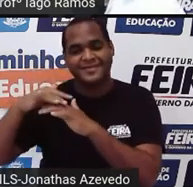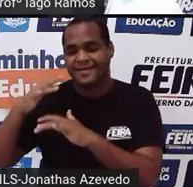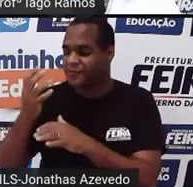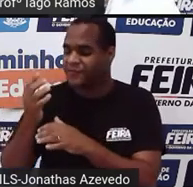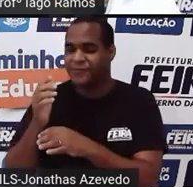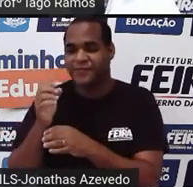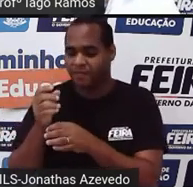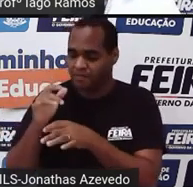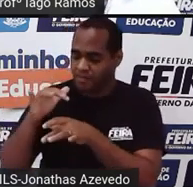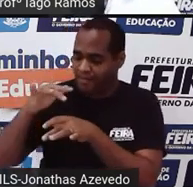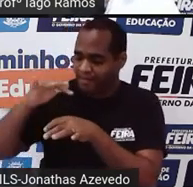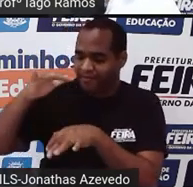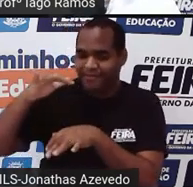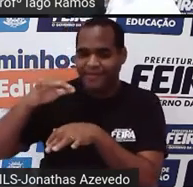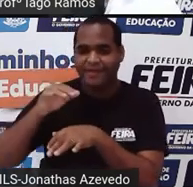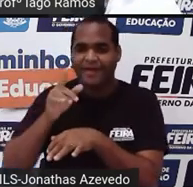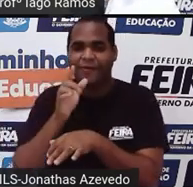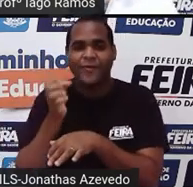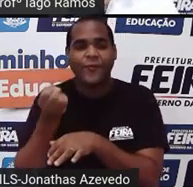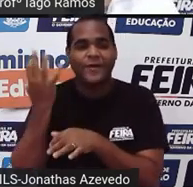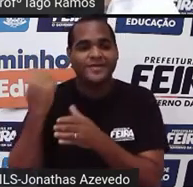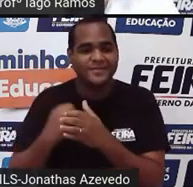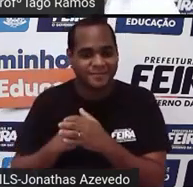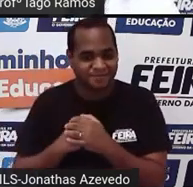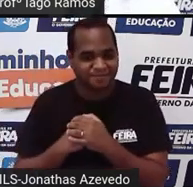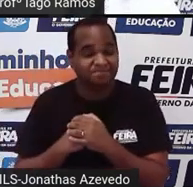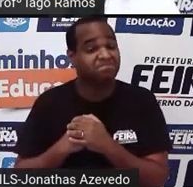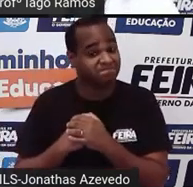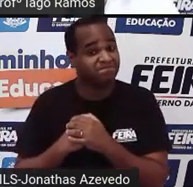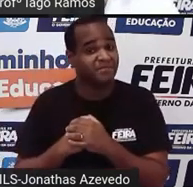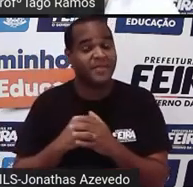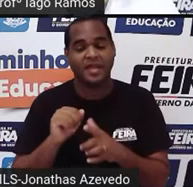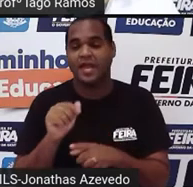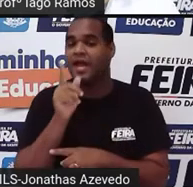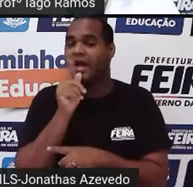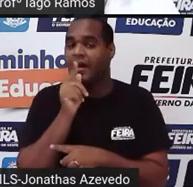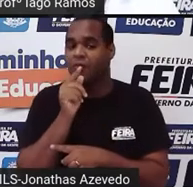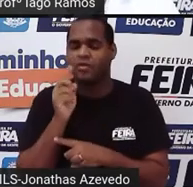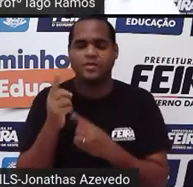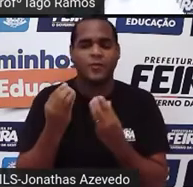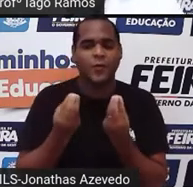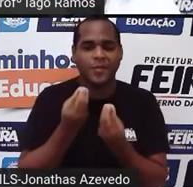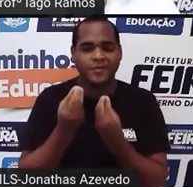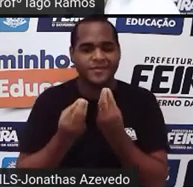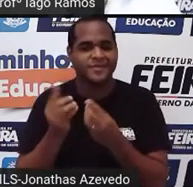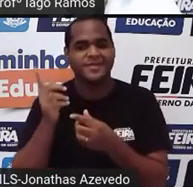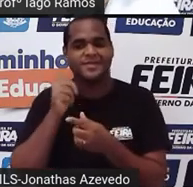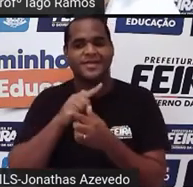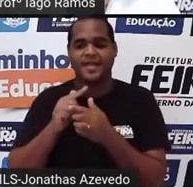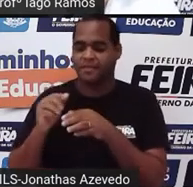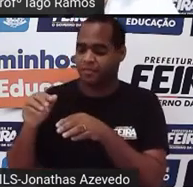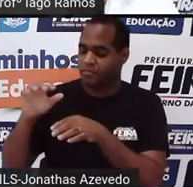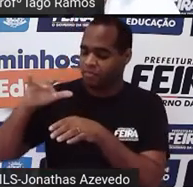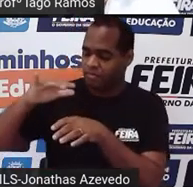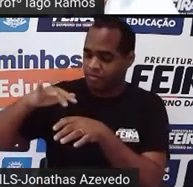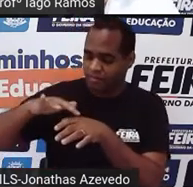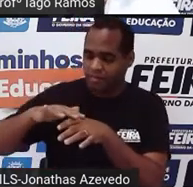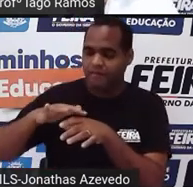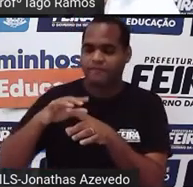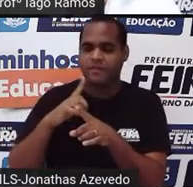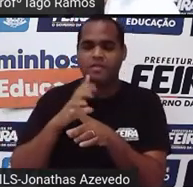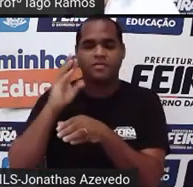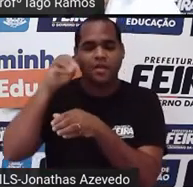é a capacidade, tá? É o quanto aquela garrafinha de água, né? Ela pode receber desse